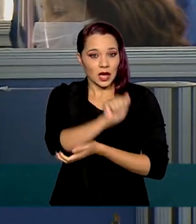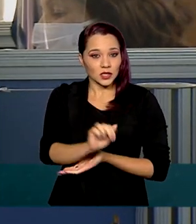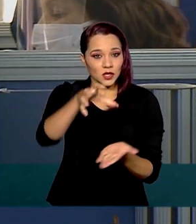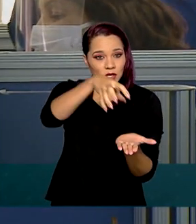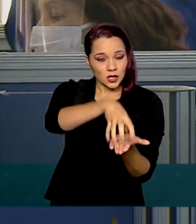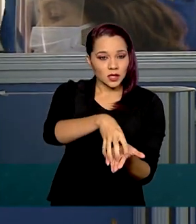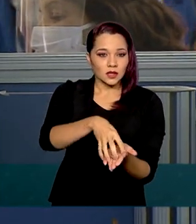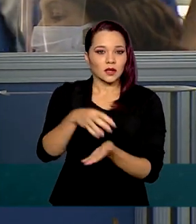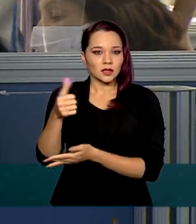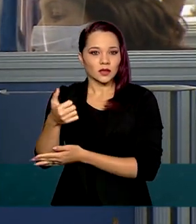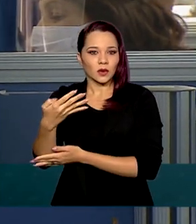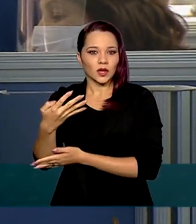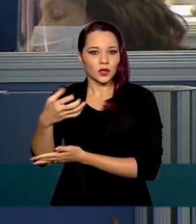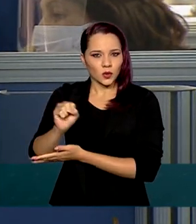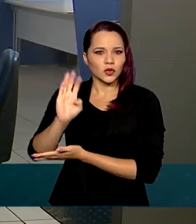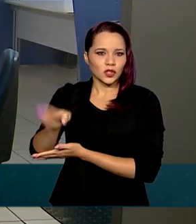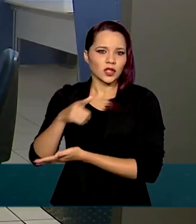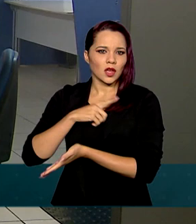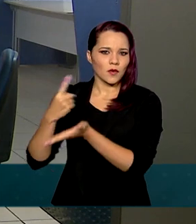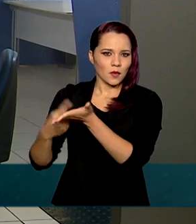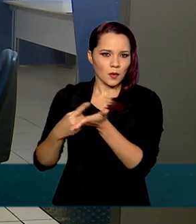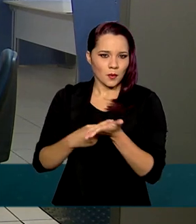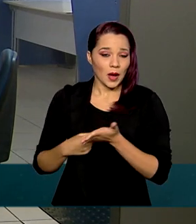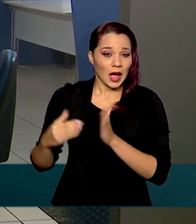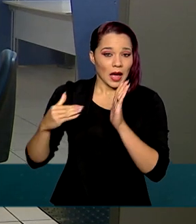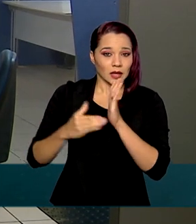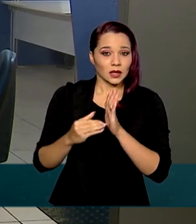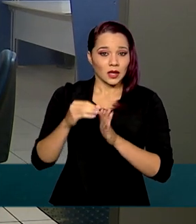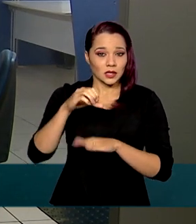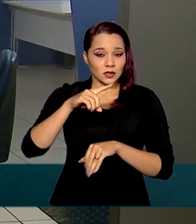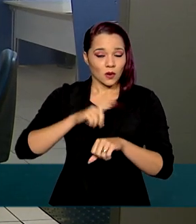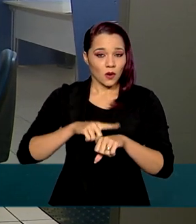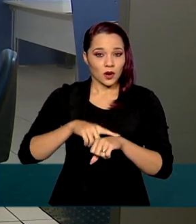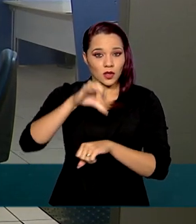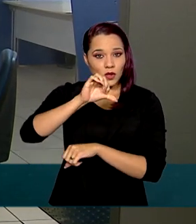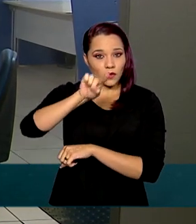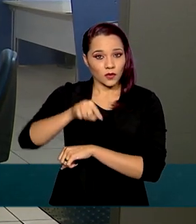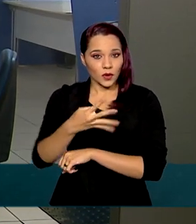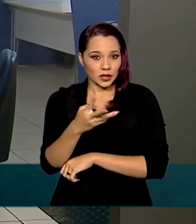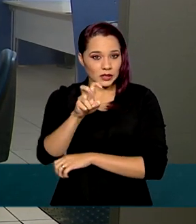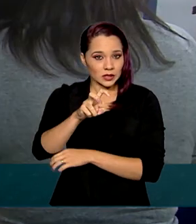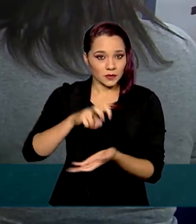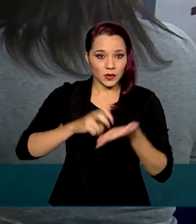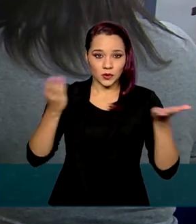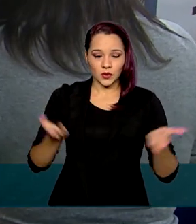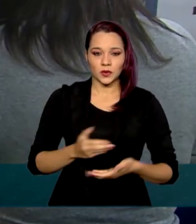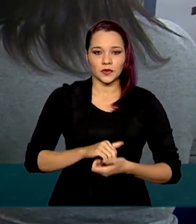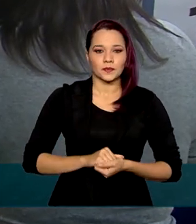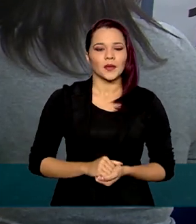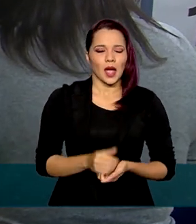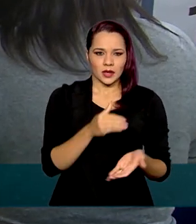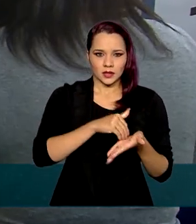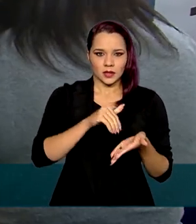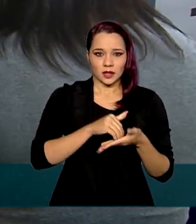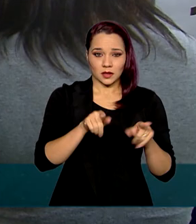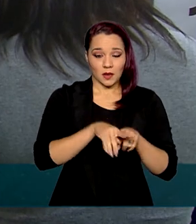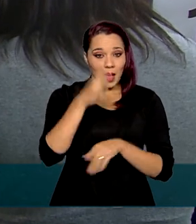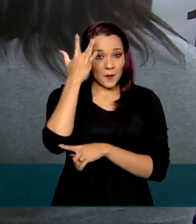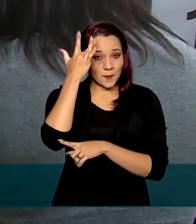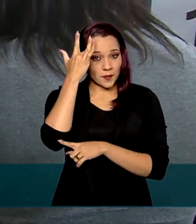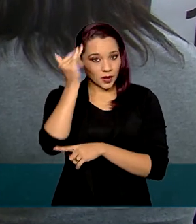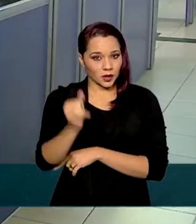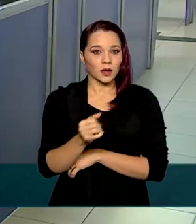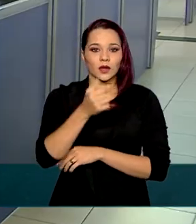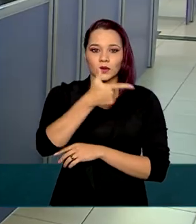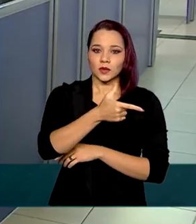148 que já estavam com a agenda até as 9h45 da manhã de hoje. Ainda, segundo a Secretaria, a partir de amanhã,